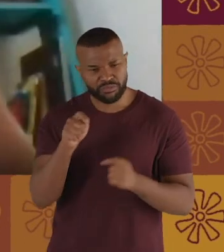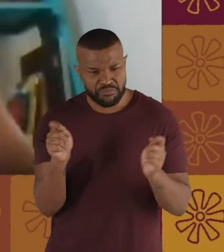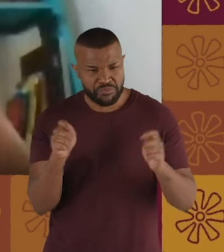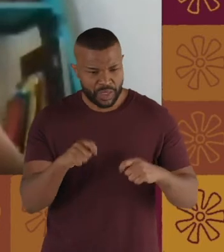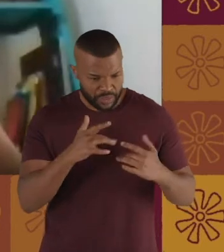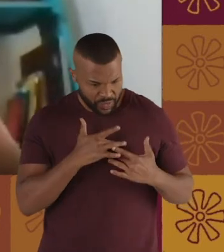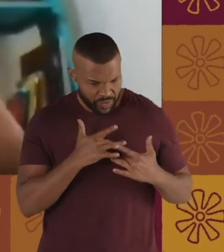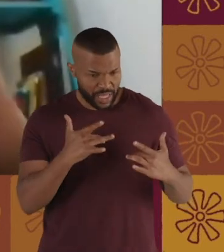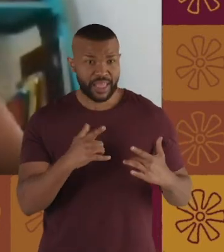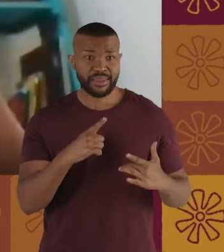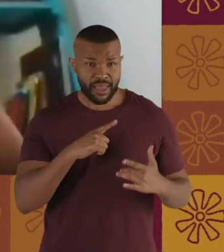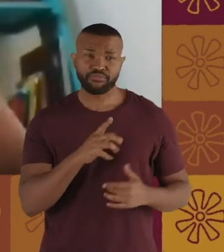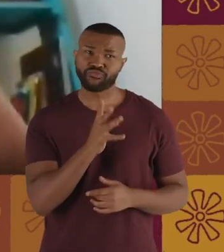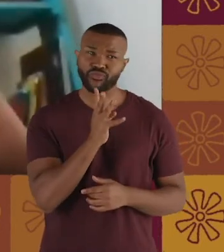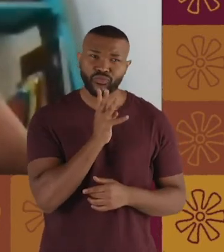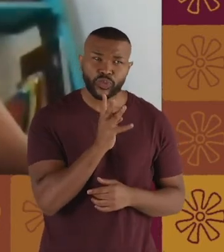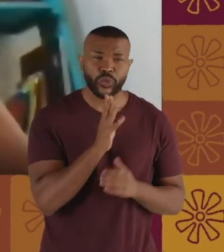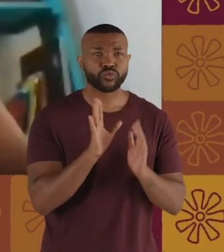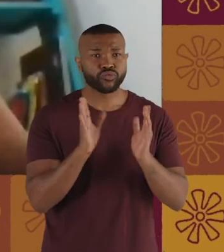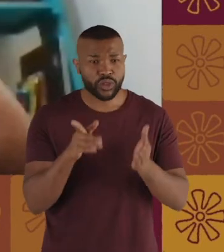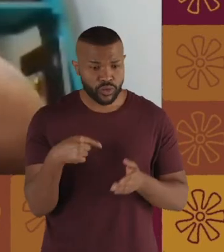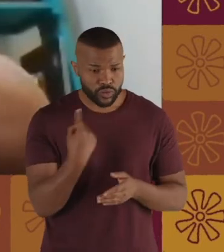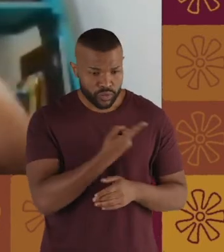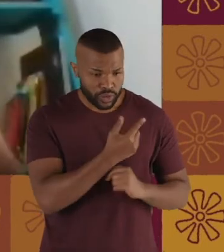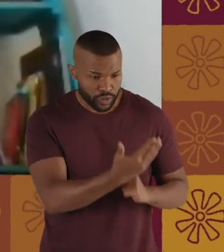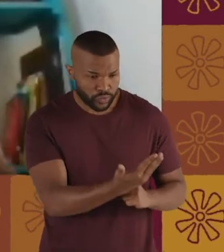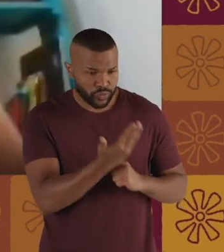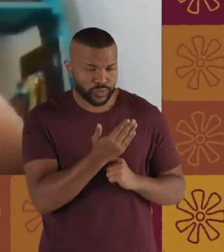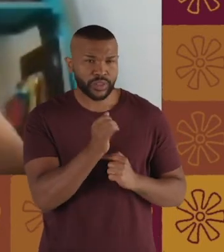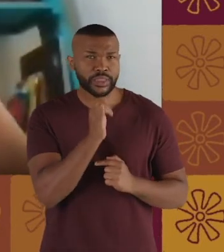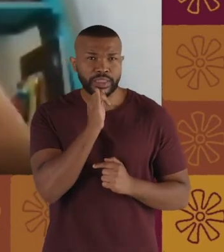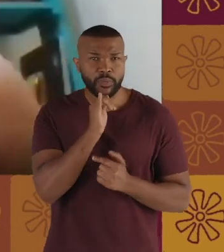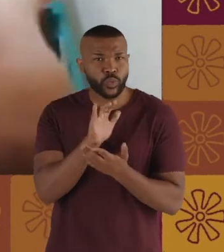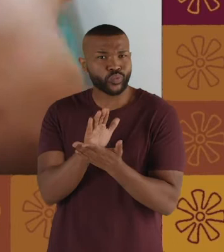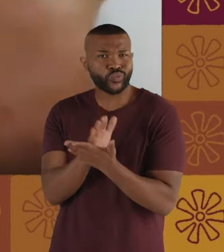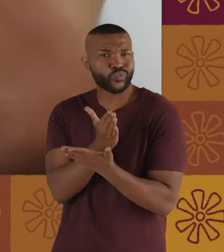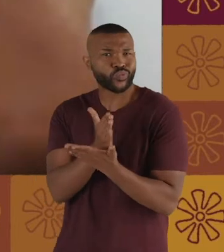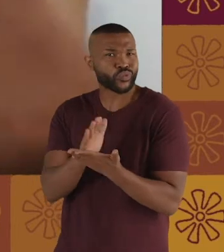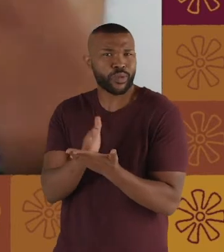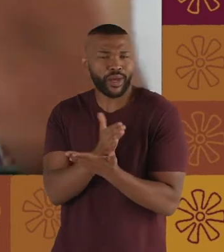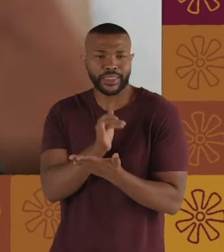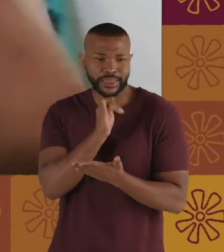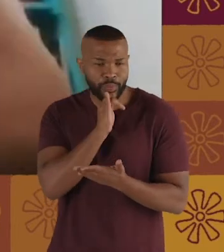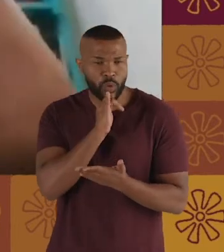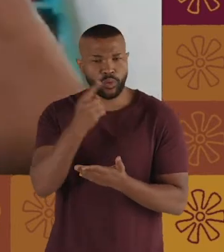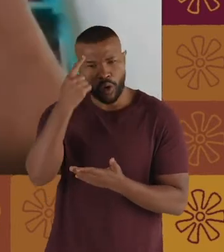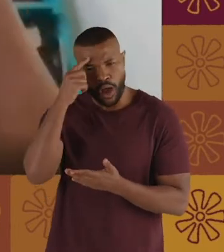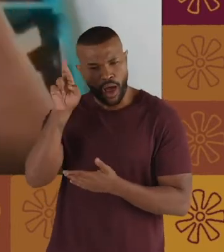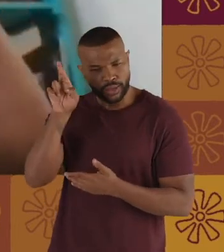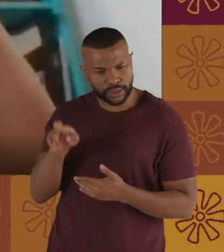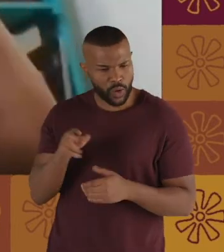afetividade que está posta no conhecimento, que nos ajuda a não separar necessariamente a razão da